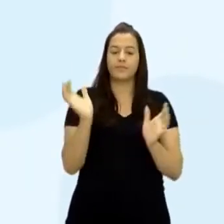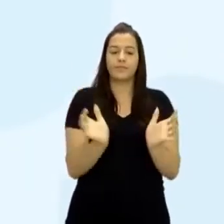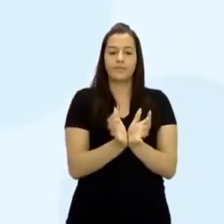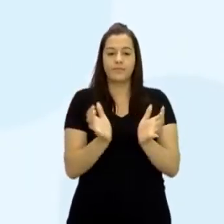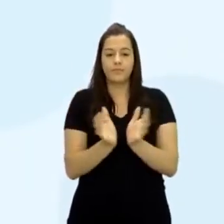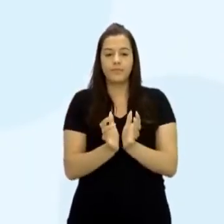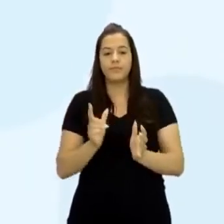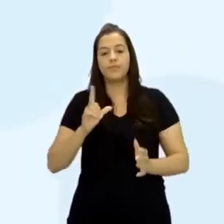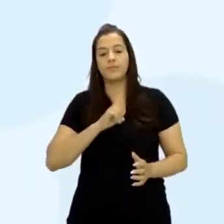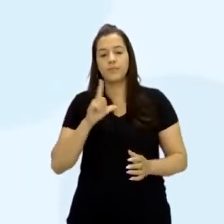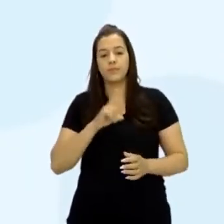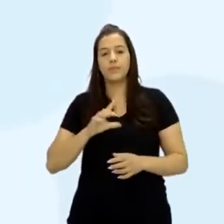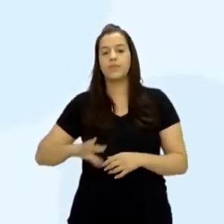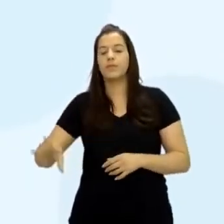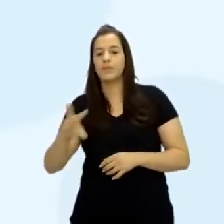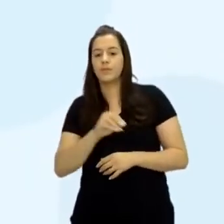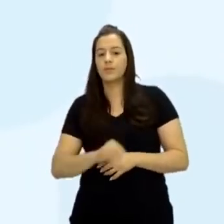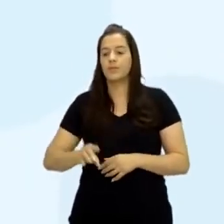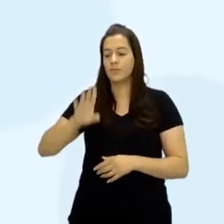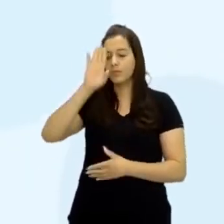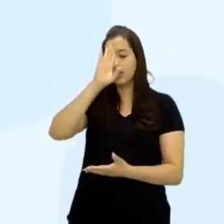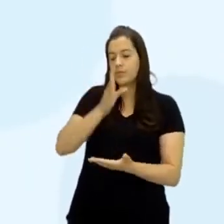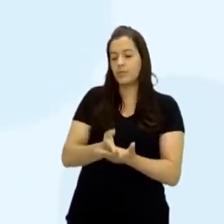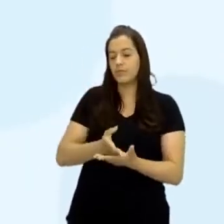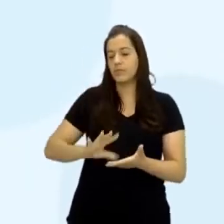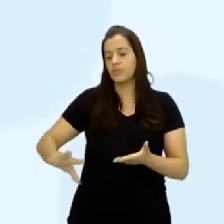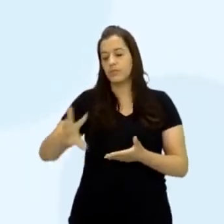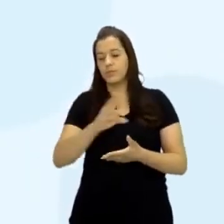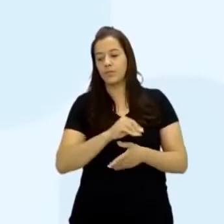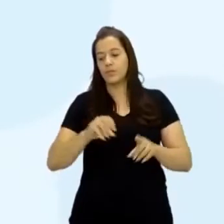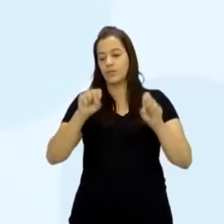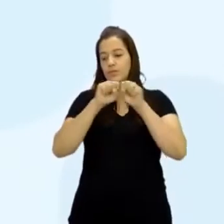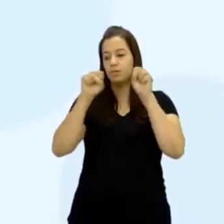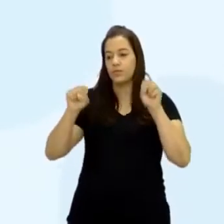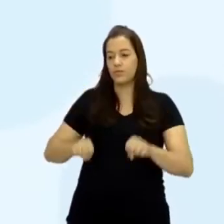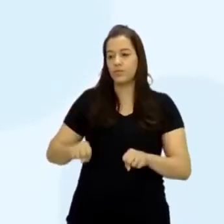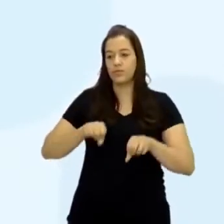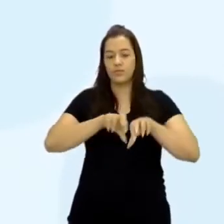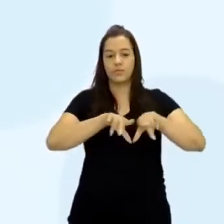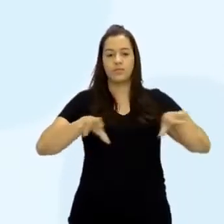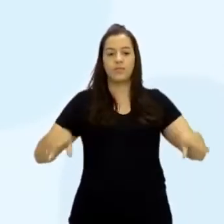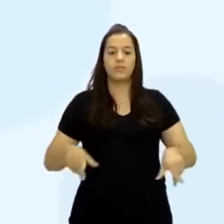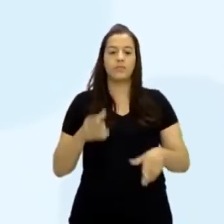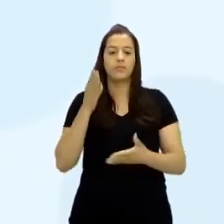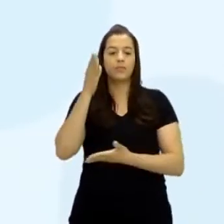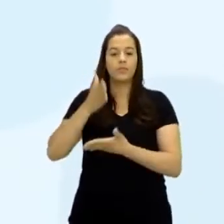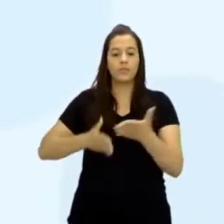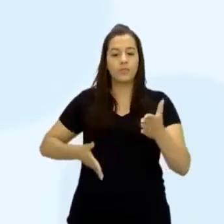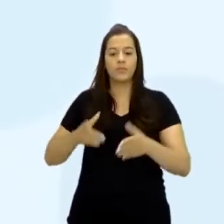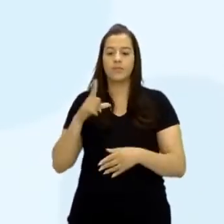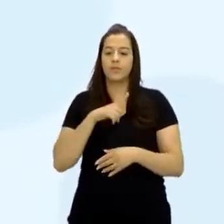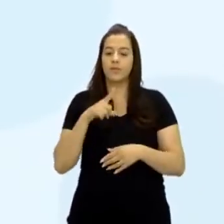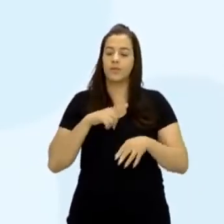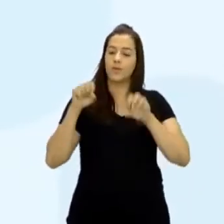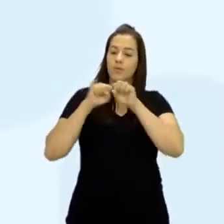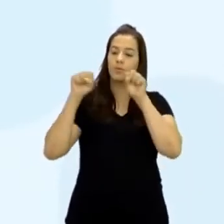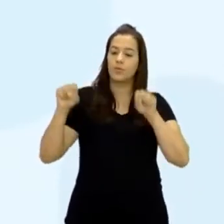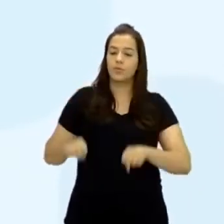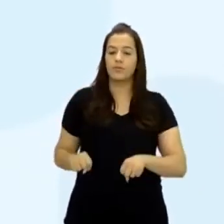o cristianismo, que rompe com todo o sistema ali, que é um dos fatores que rompe também com o sistema